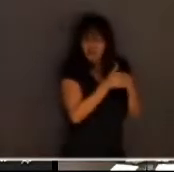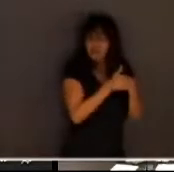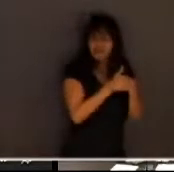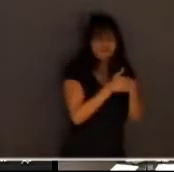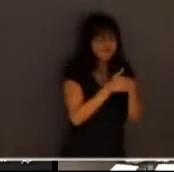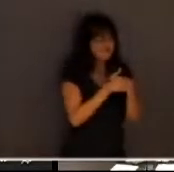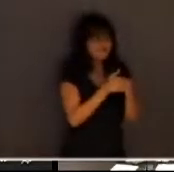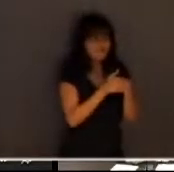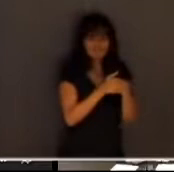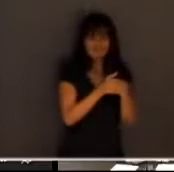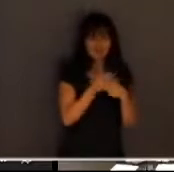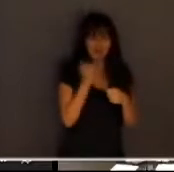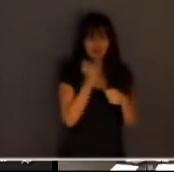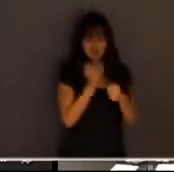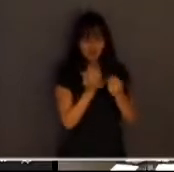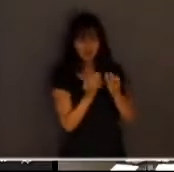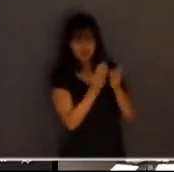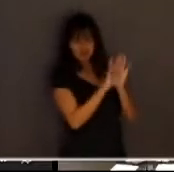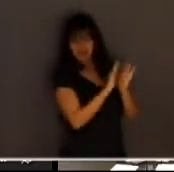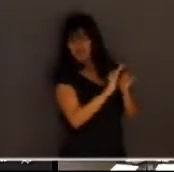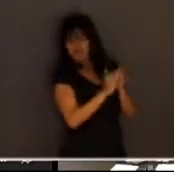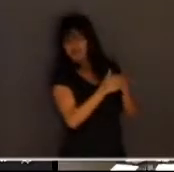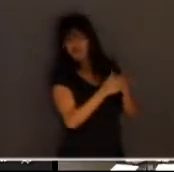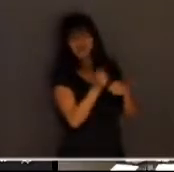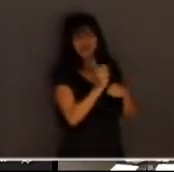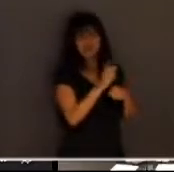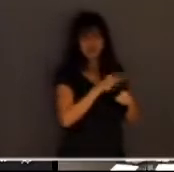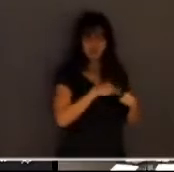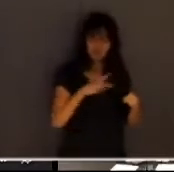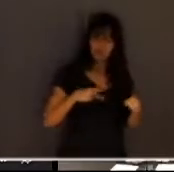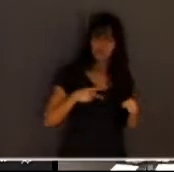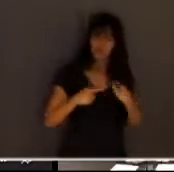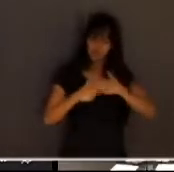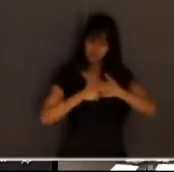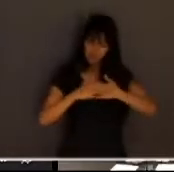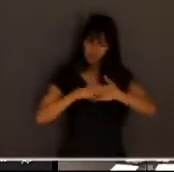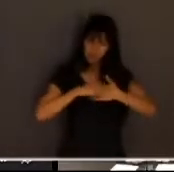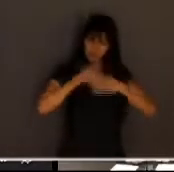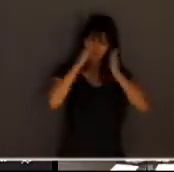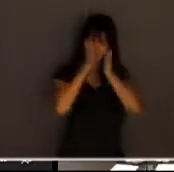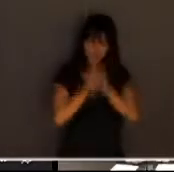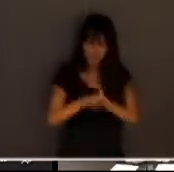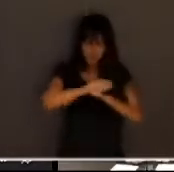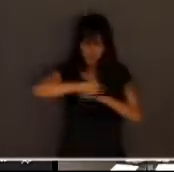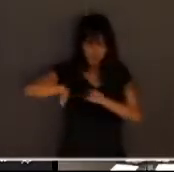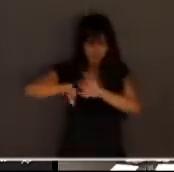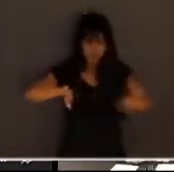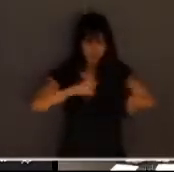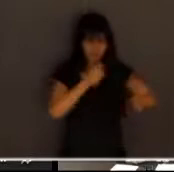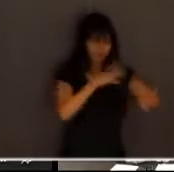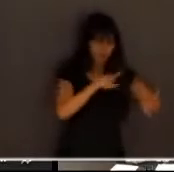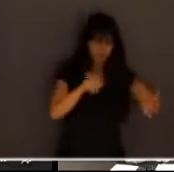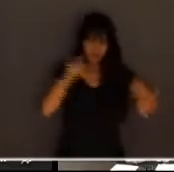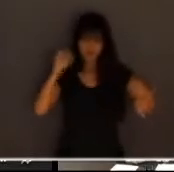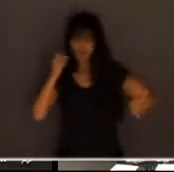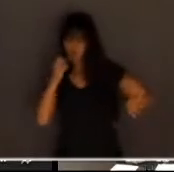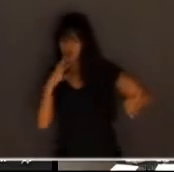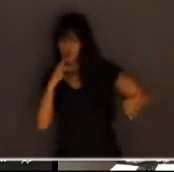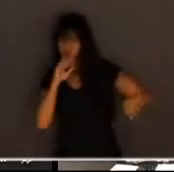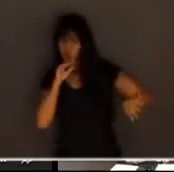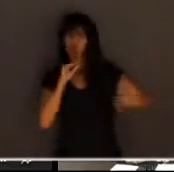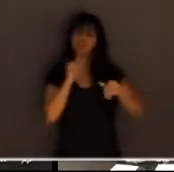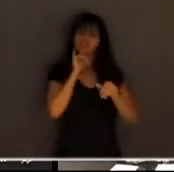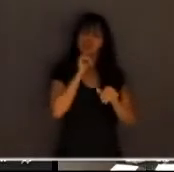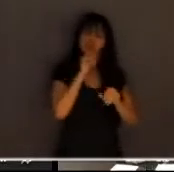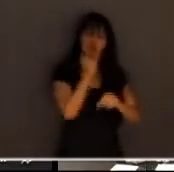fumaça não interessa ao ministério público e é o papel do ministério público separar o joio do trigo o principal do acessório o